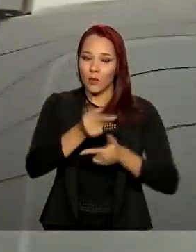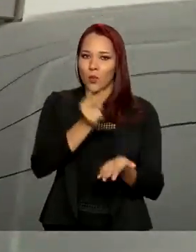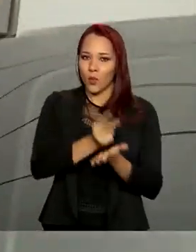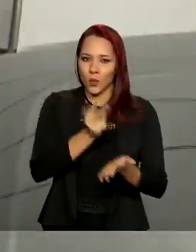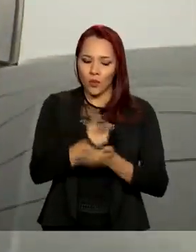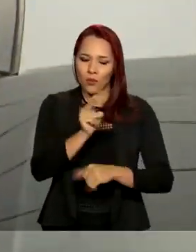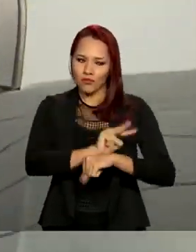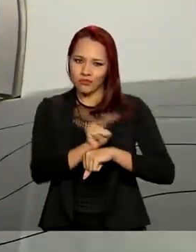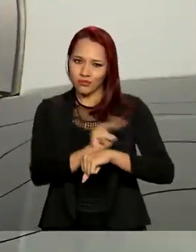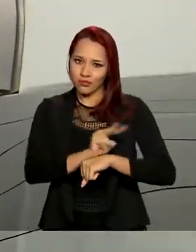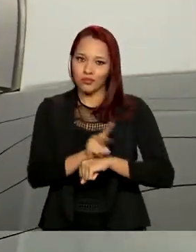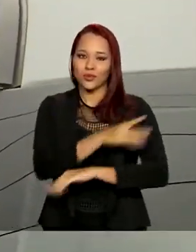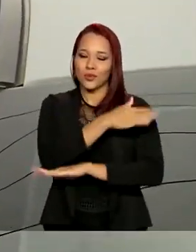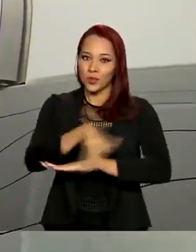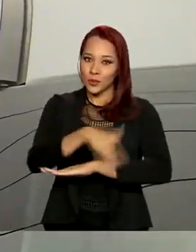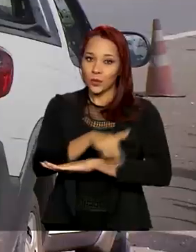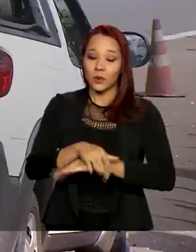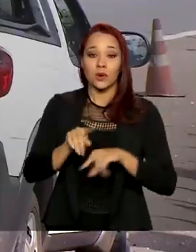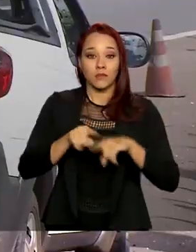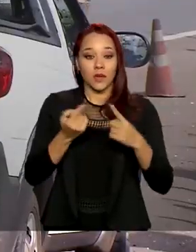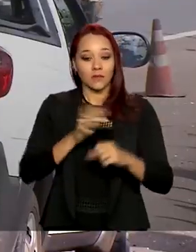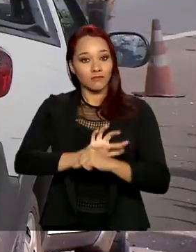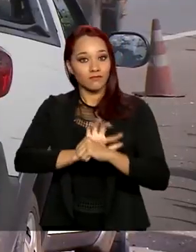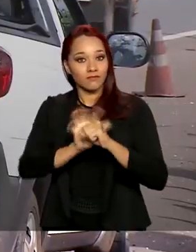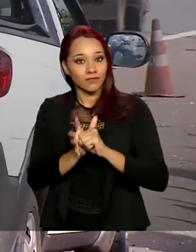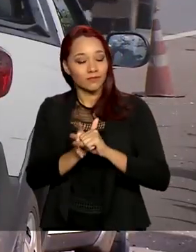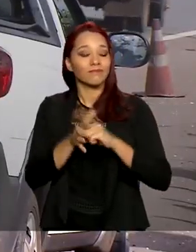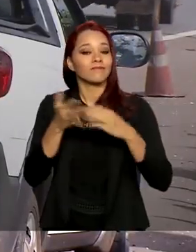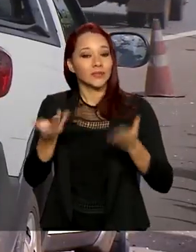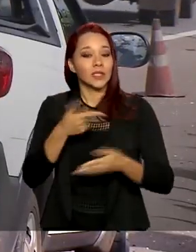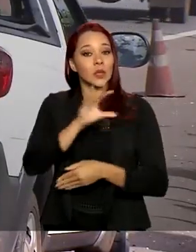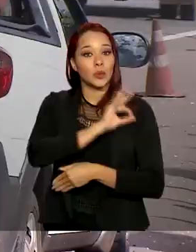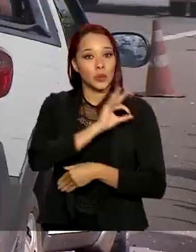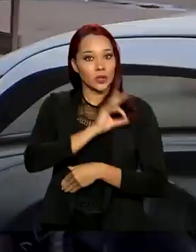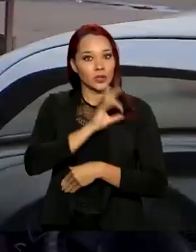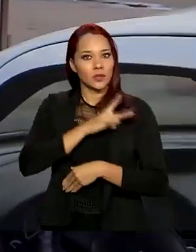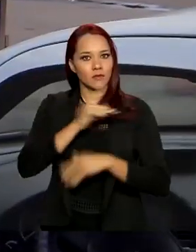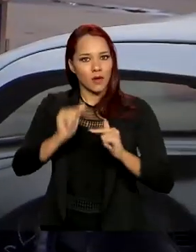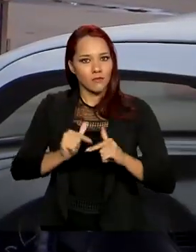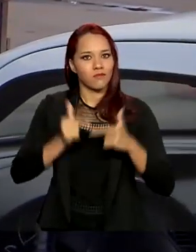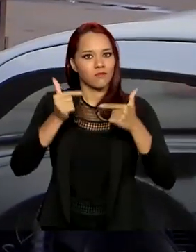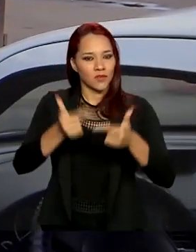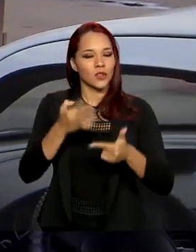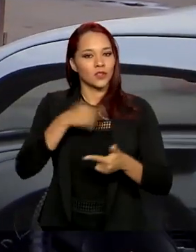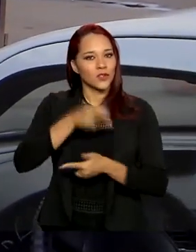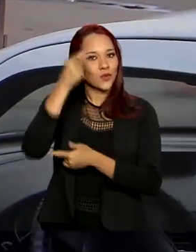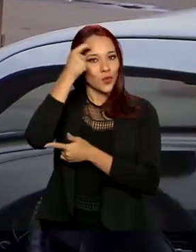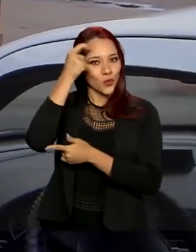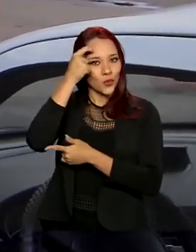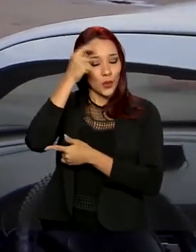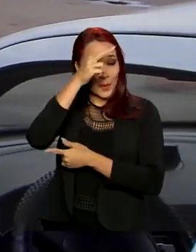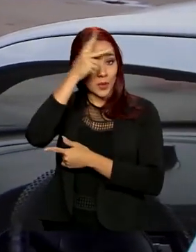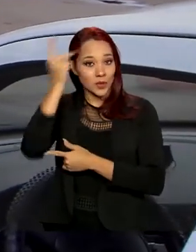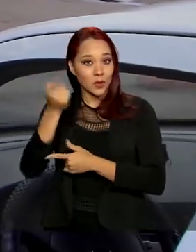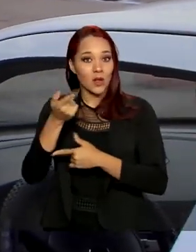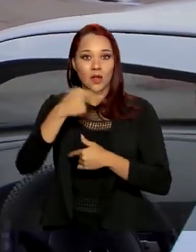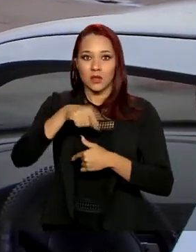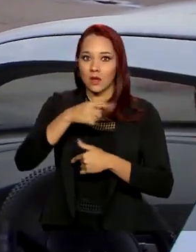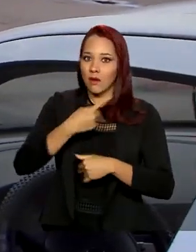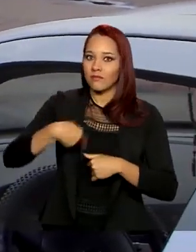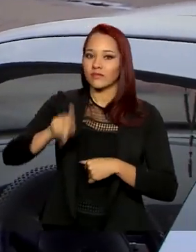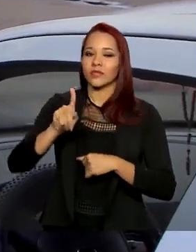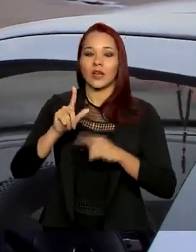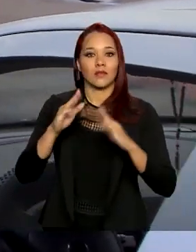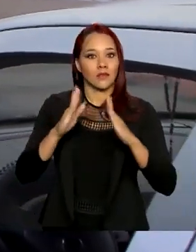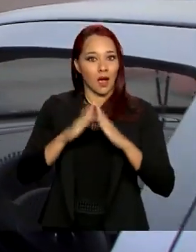de fiscalização nas estradas, mas com a Covid-19, os policiais vão reforçar campanha de conscientização para as pessoas não saírem